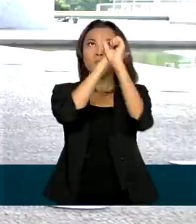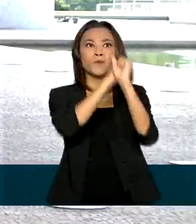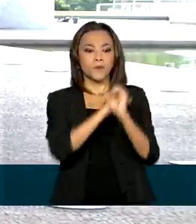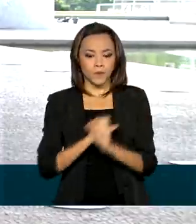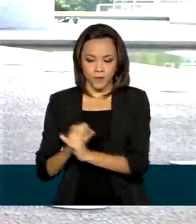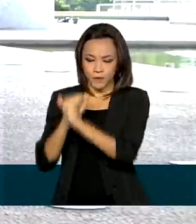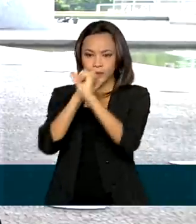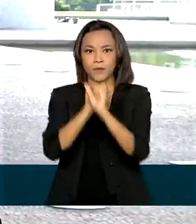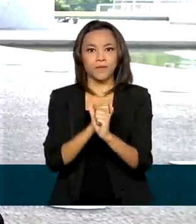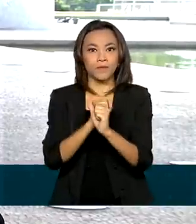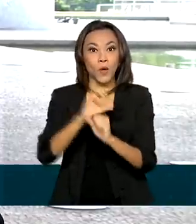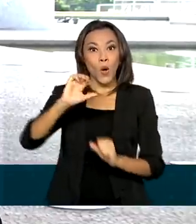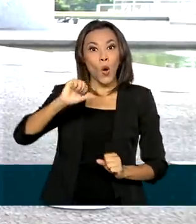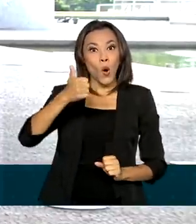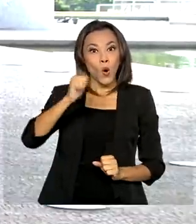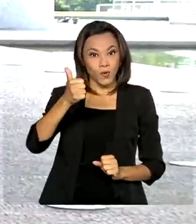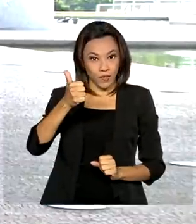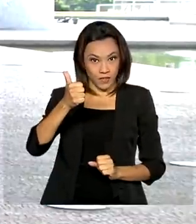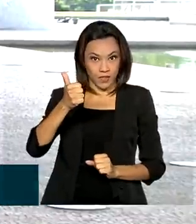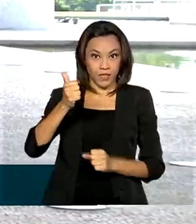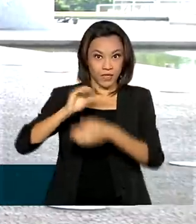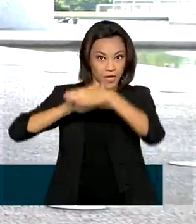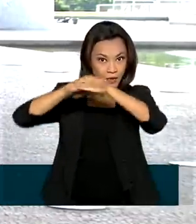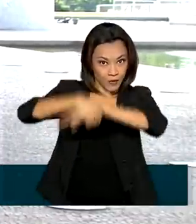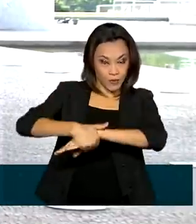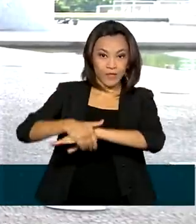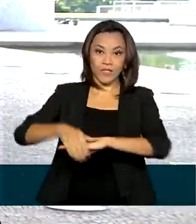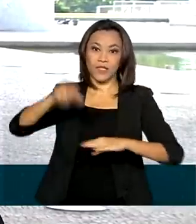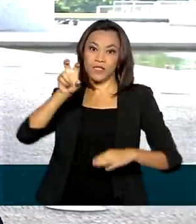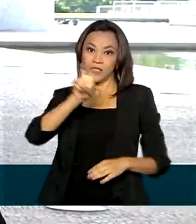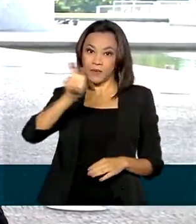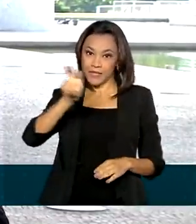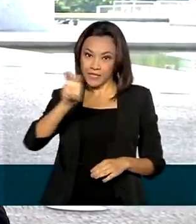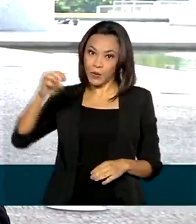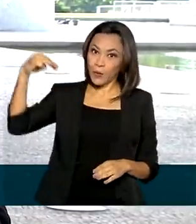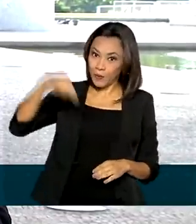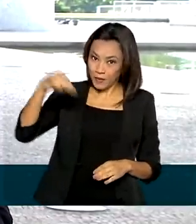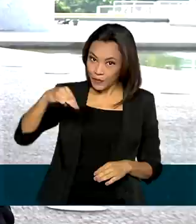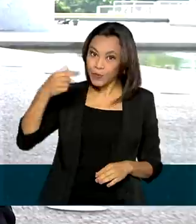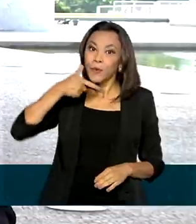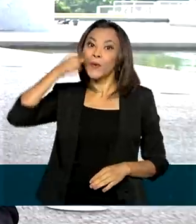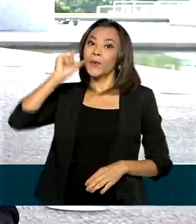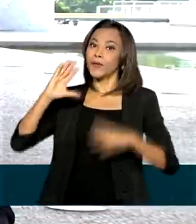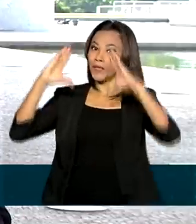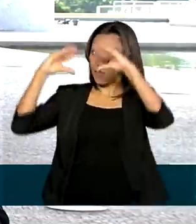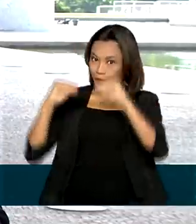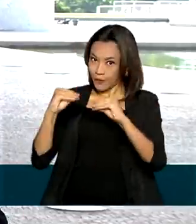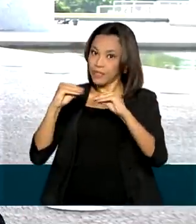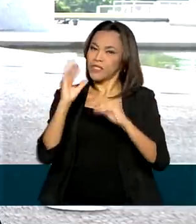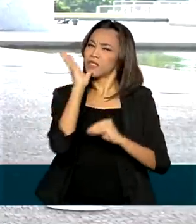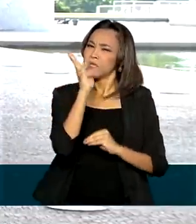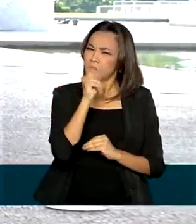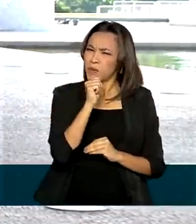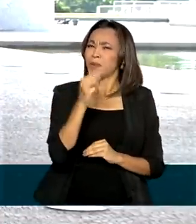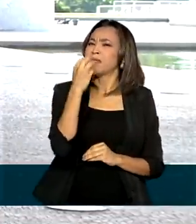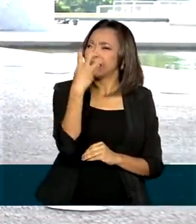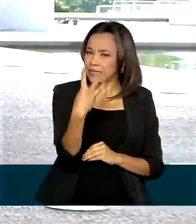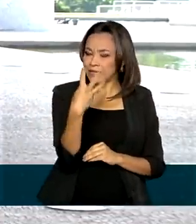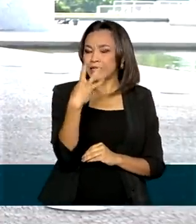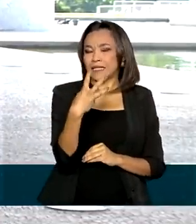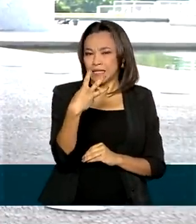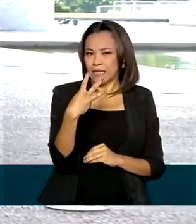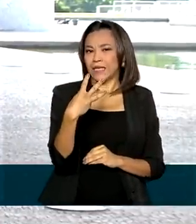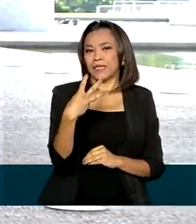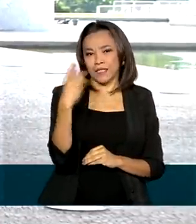foi encerrada às 11 horas e 55 minutos na noite de ontem. Uma demora de 3 horas em relação